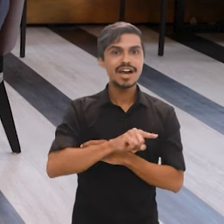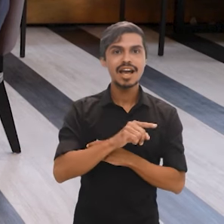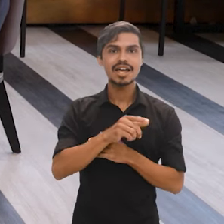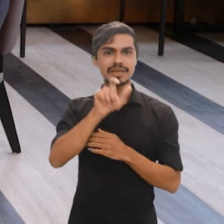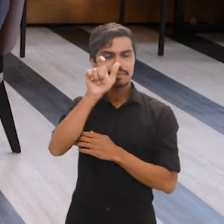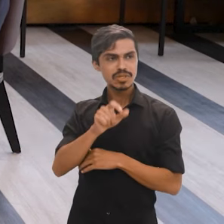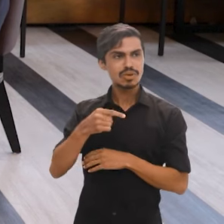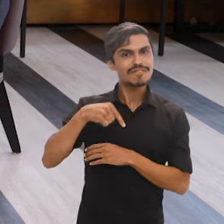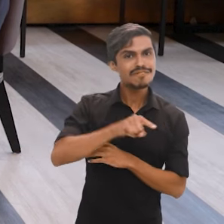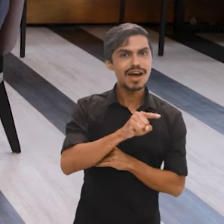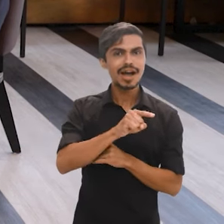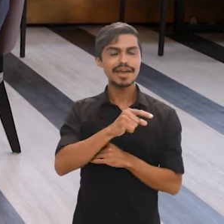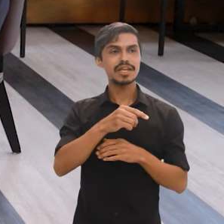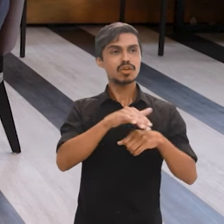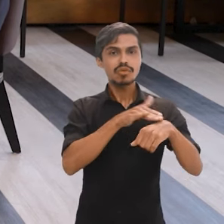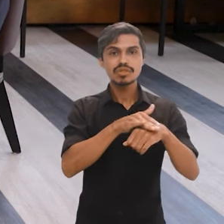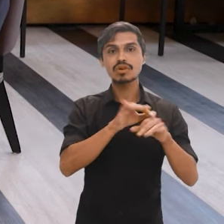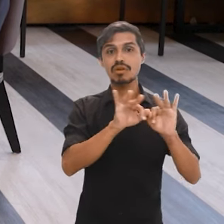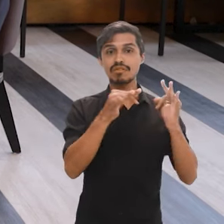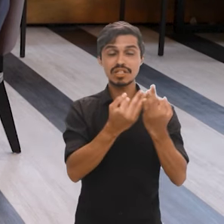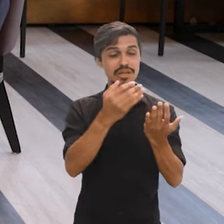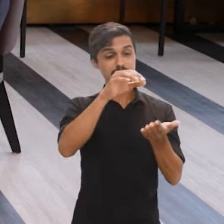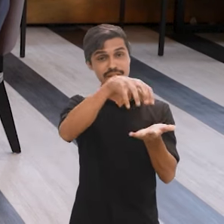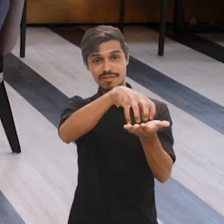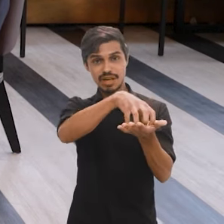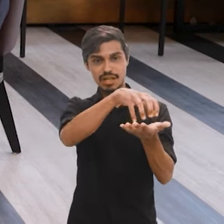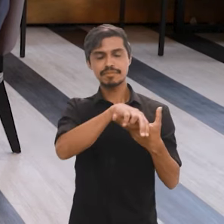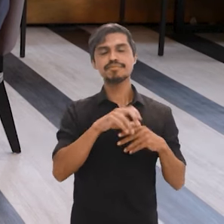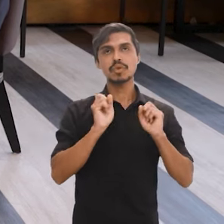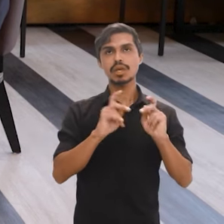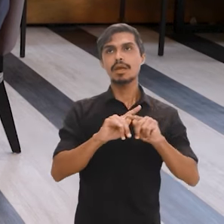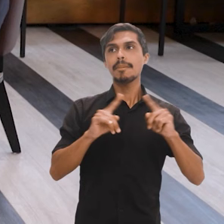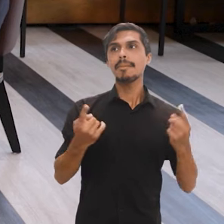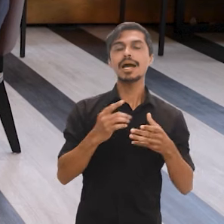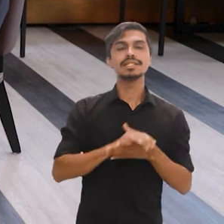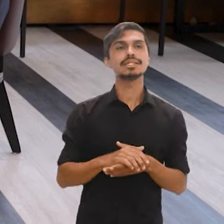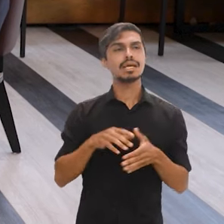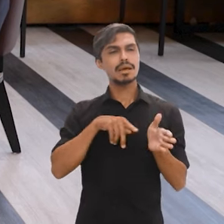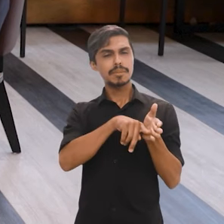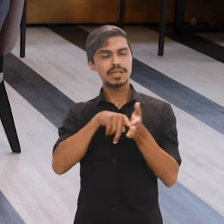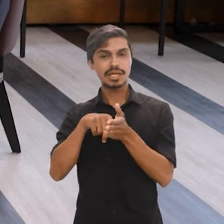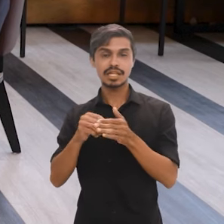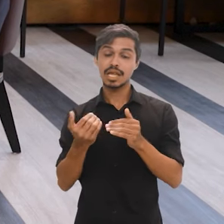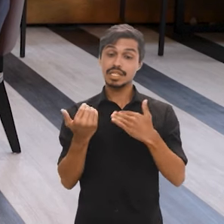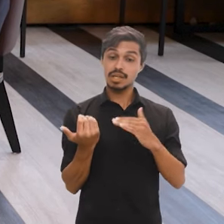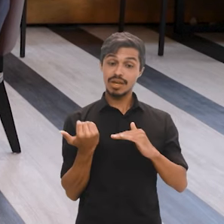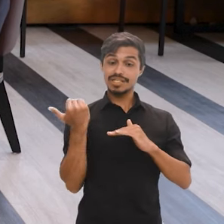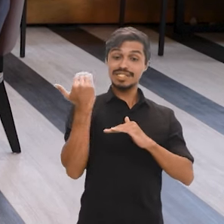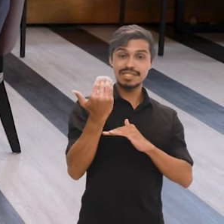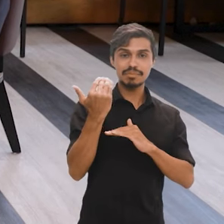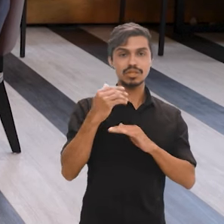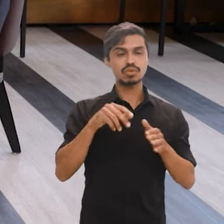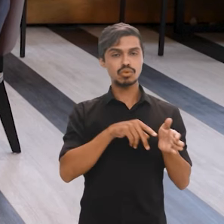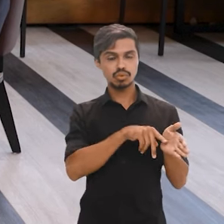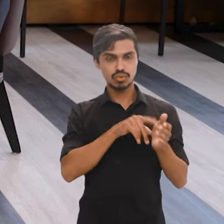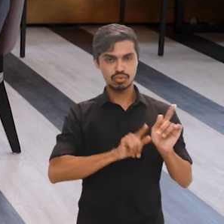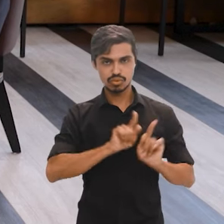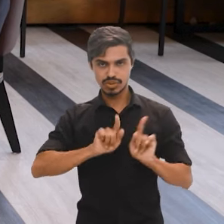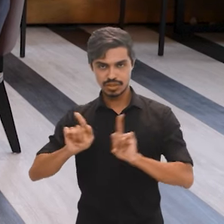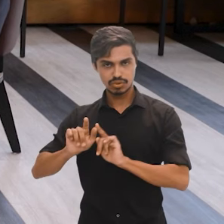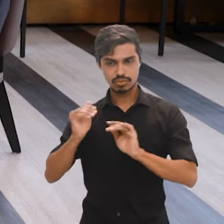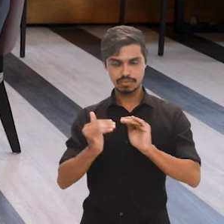as famílias, com as unidades domiciliares. Agora, as pesquisas, para além do censo, que é uma obrigatoriedade